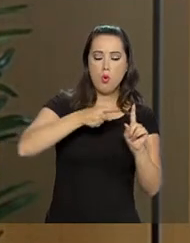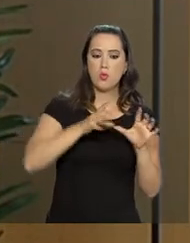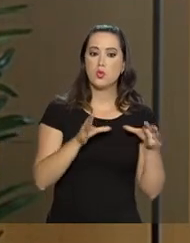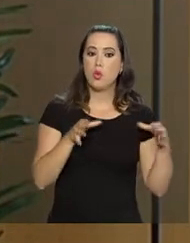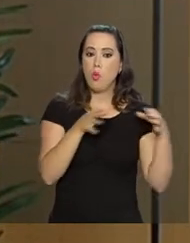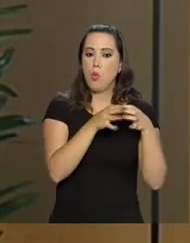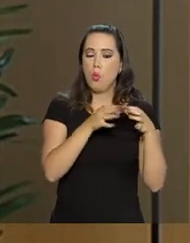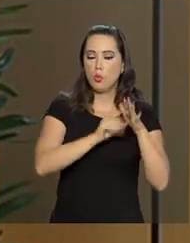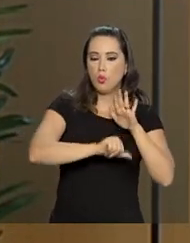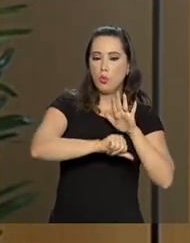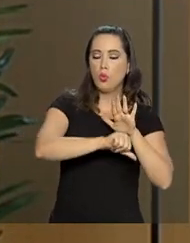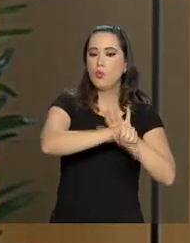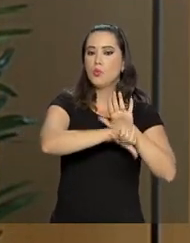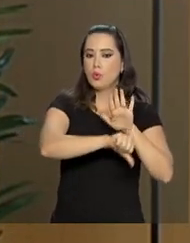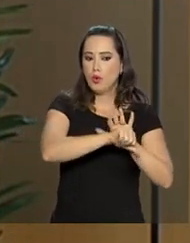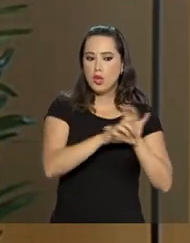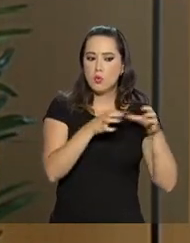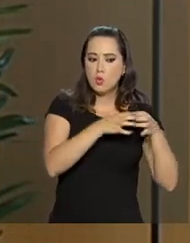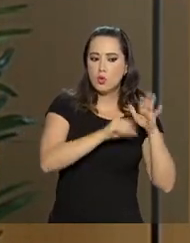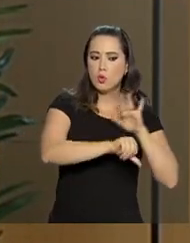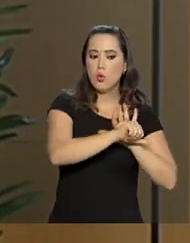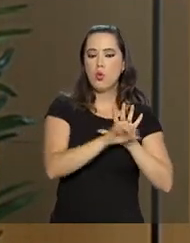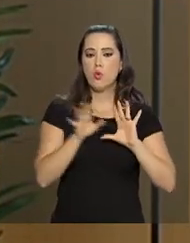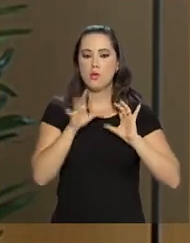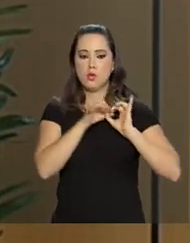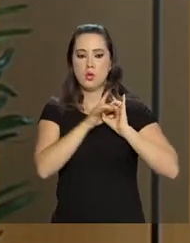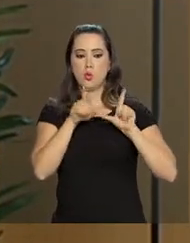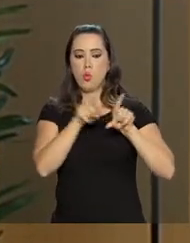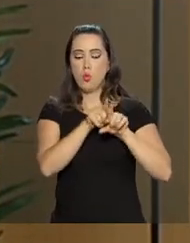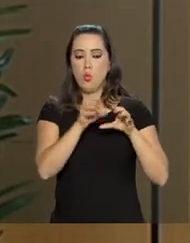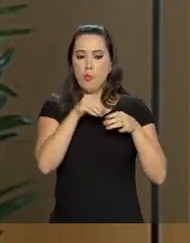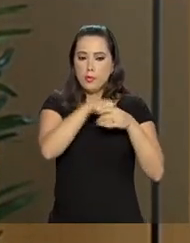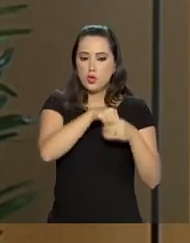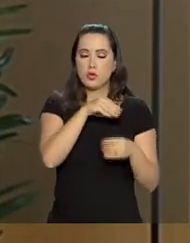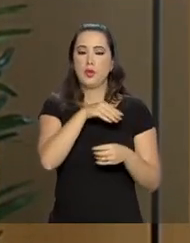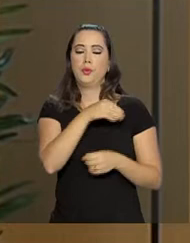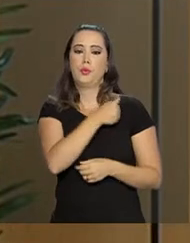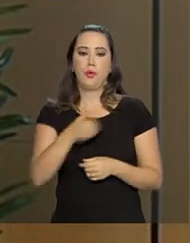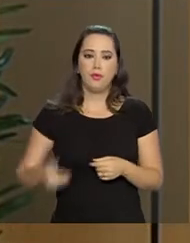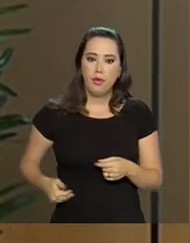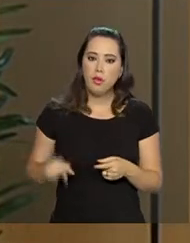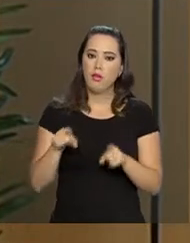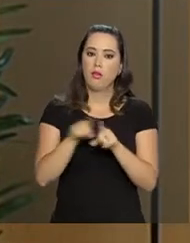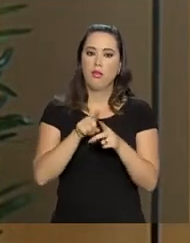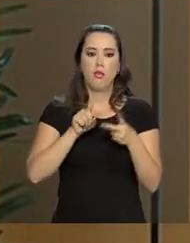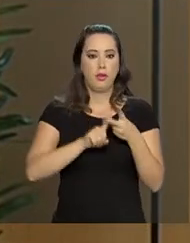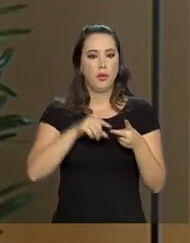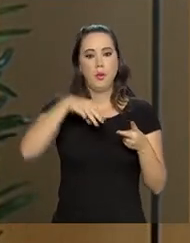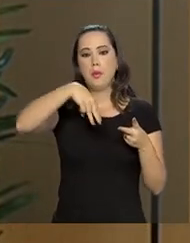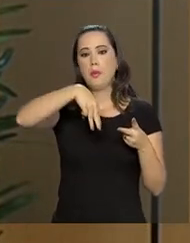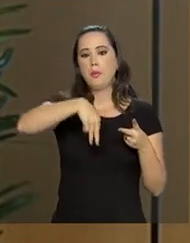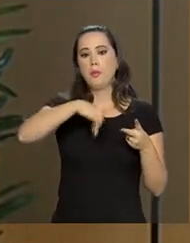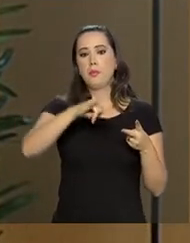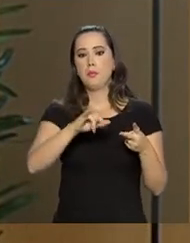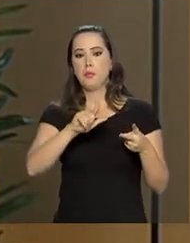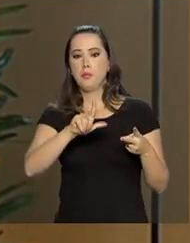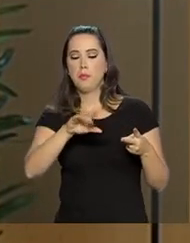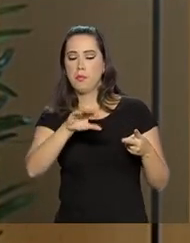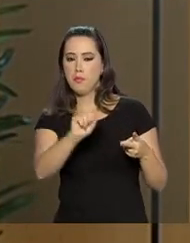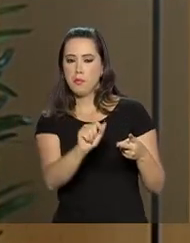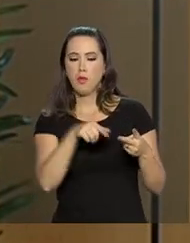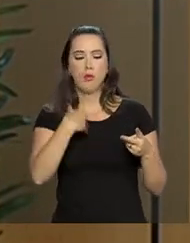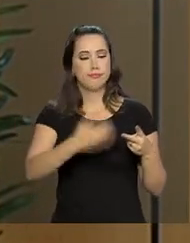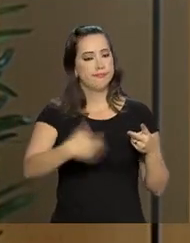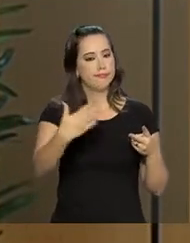criminosa integrada por agentes públicos, integrada por milícias, integrada por interesses mais diversos, políticos e assim por